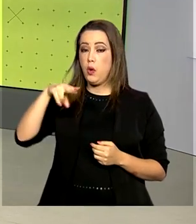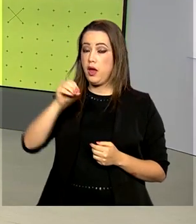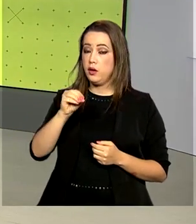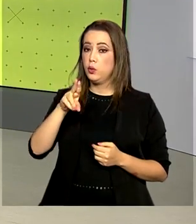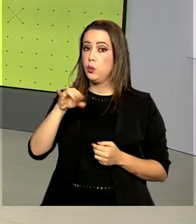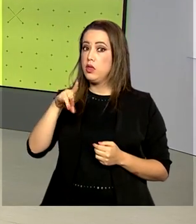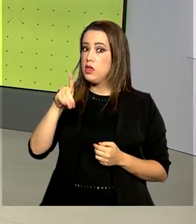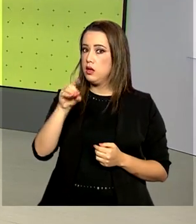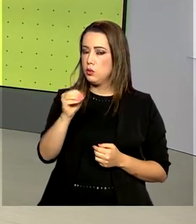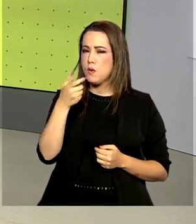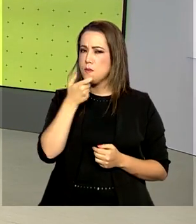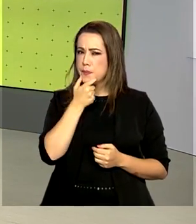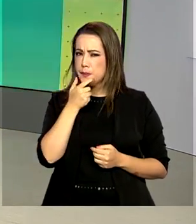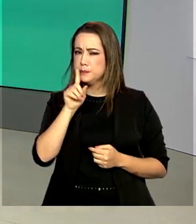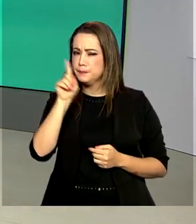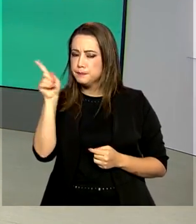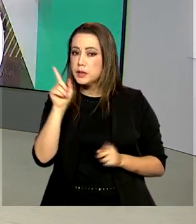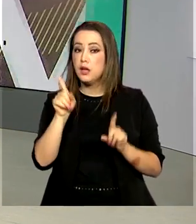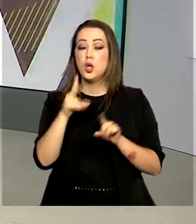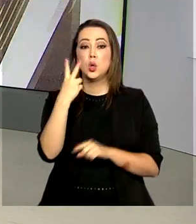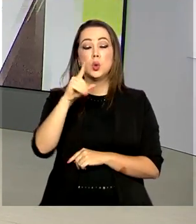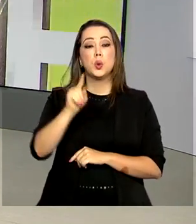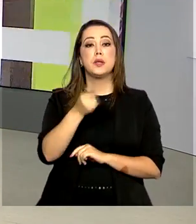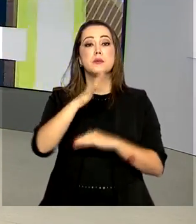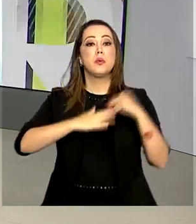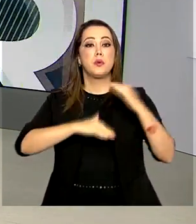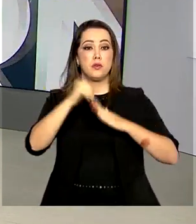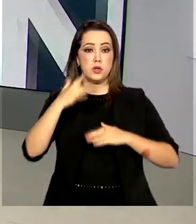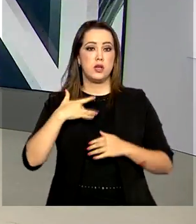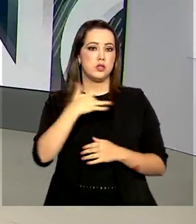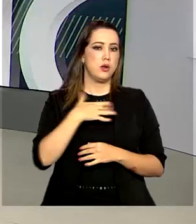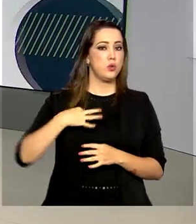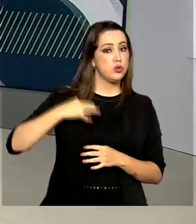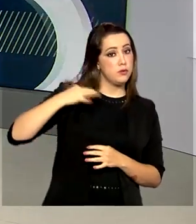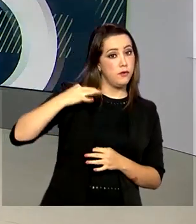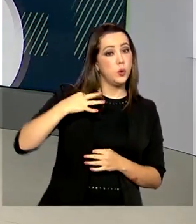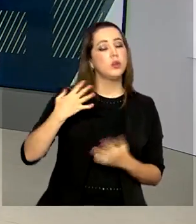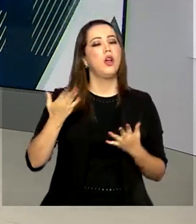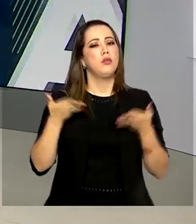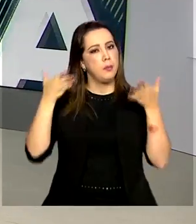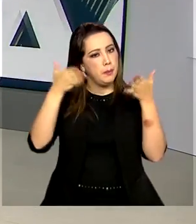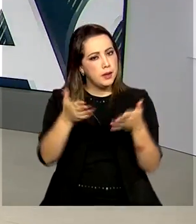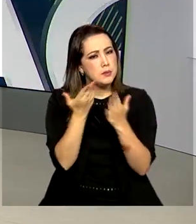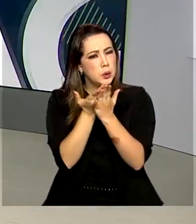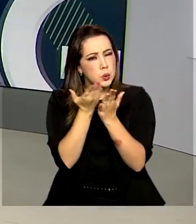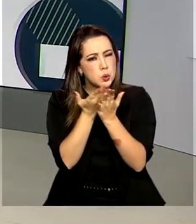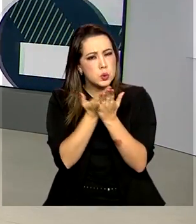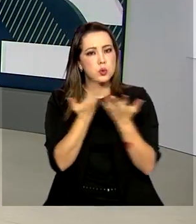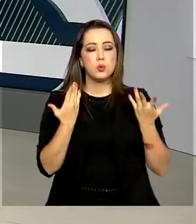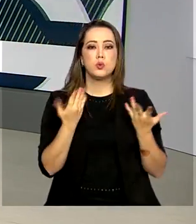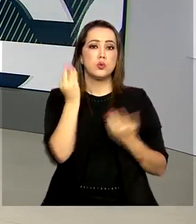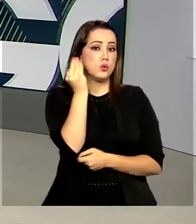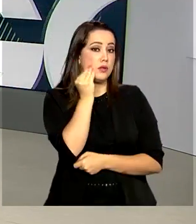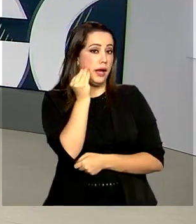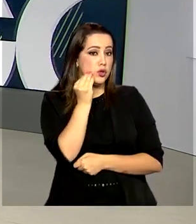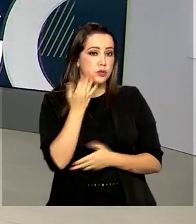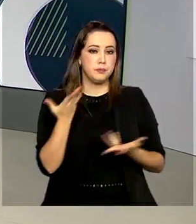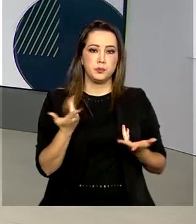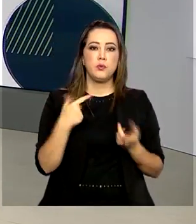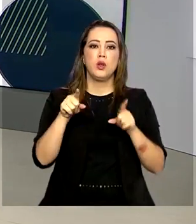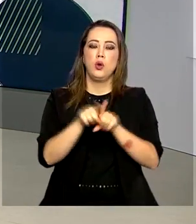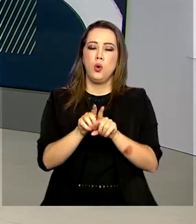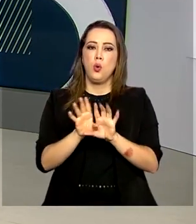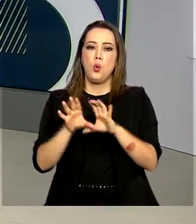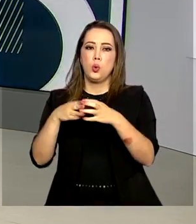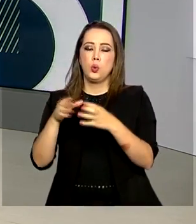Dois mil profissionais de saúde voluntários vão participar dos estudos. O gerente-geral de medicamentos da Anvisa, Gustavo Mendes,